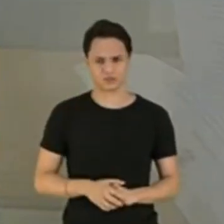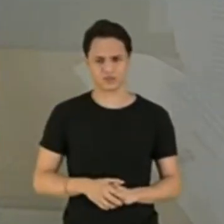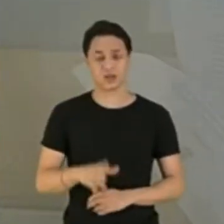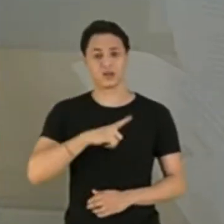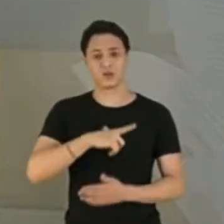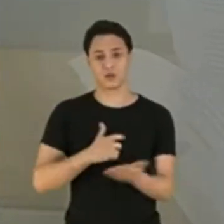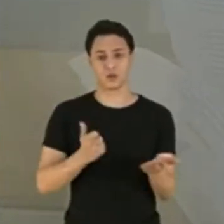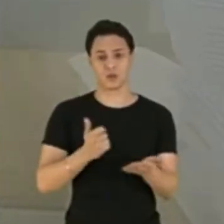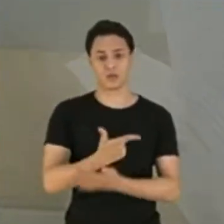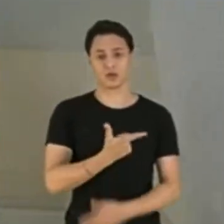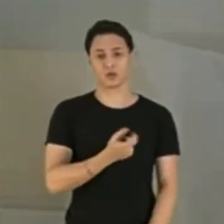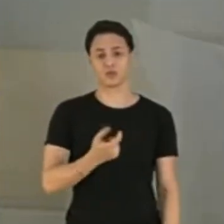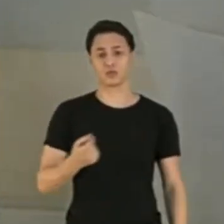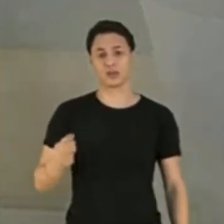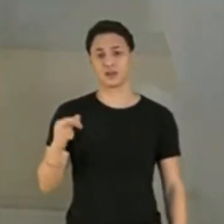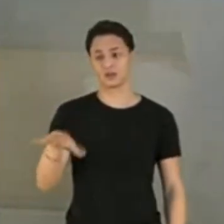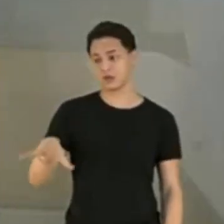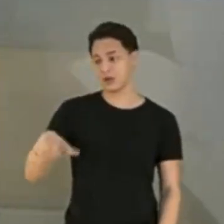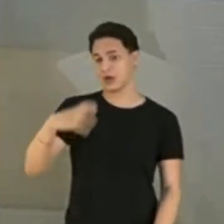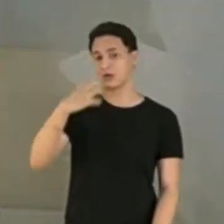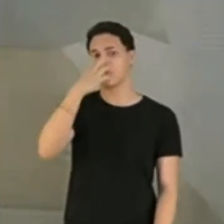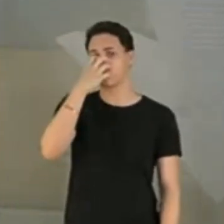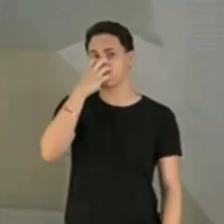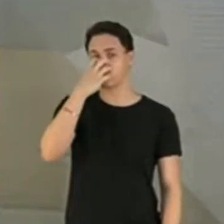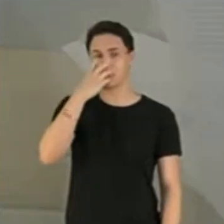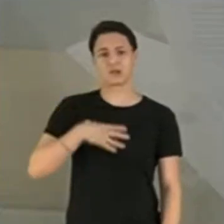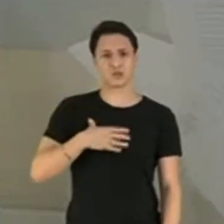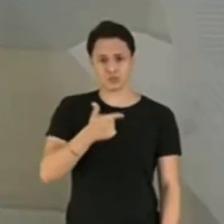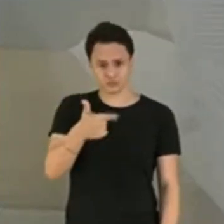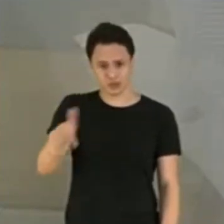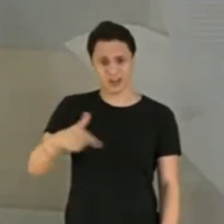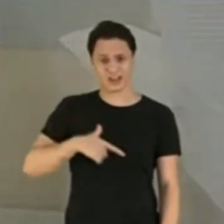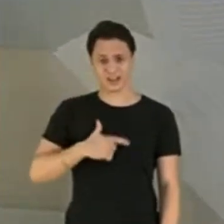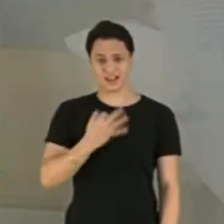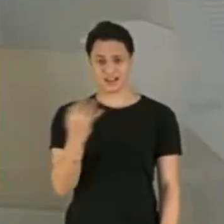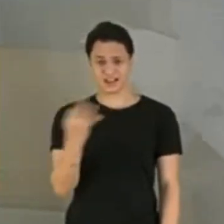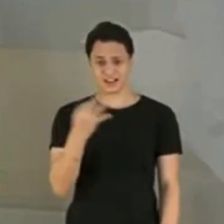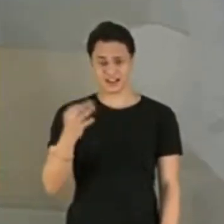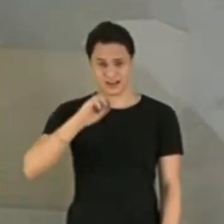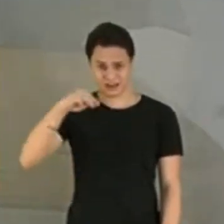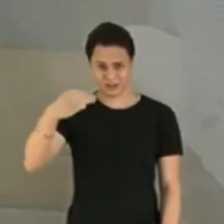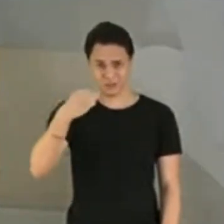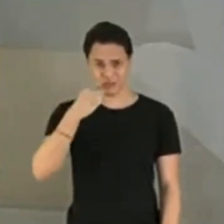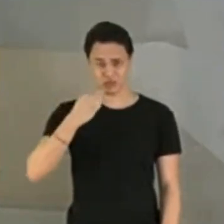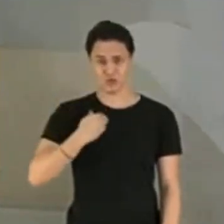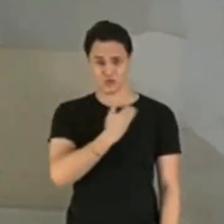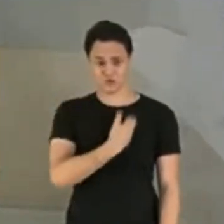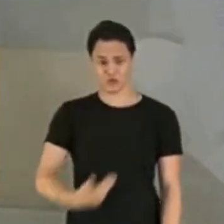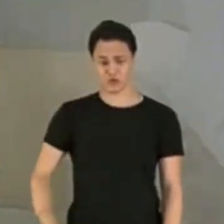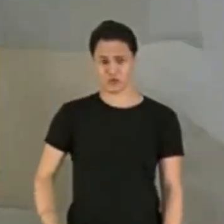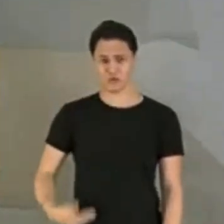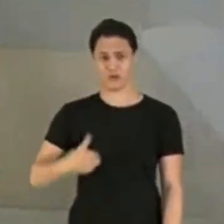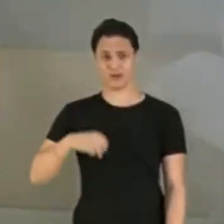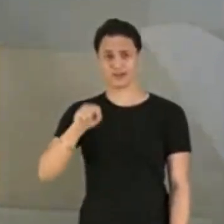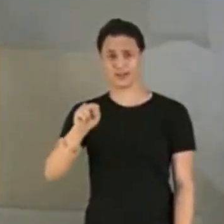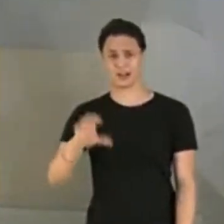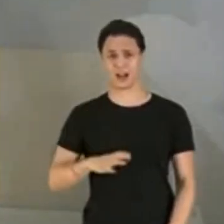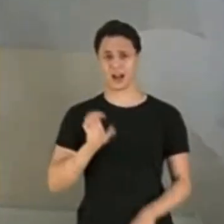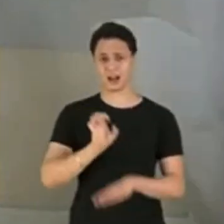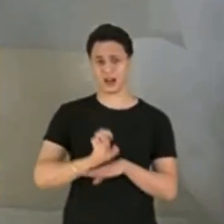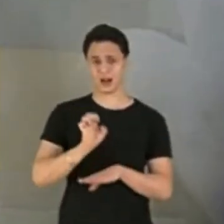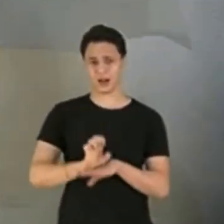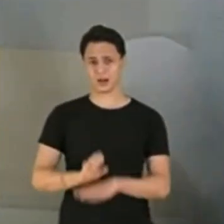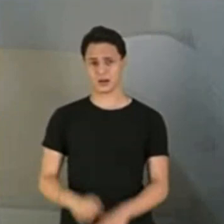200 respiradores fantasmas por 33 milhões pelo governo de Santa Catarina. Sabe onde é que esse dinheiro foi parar?